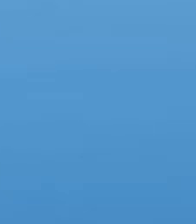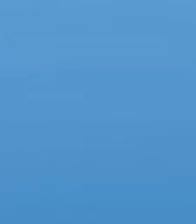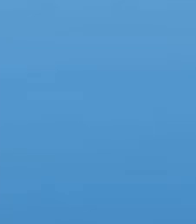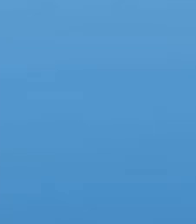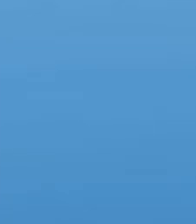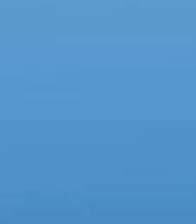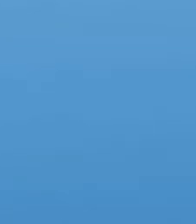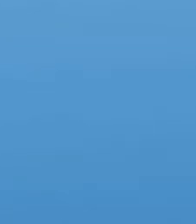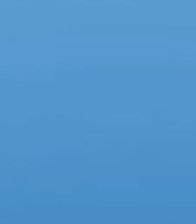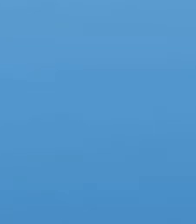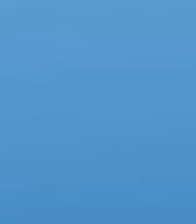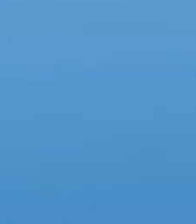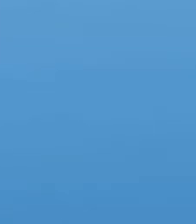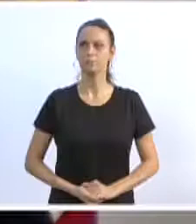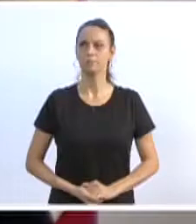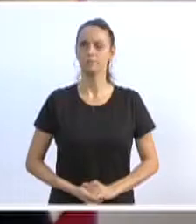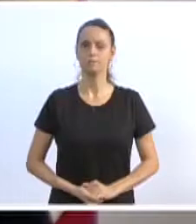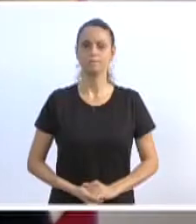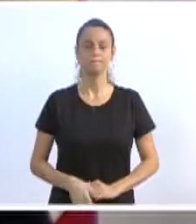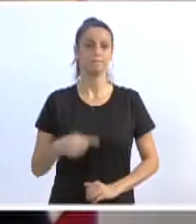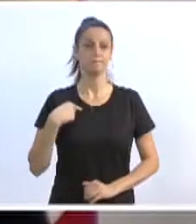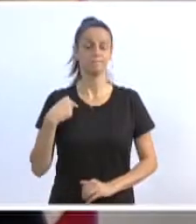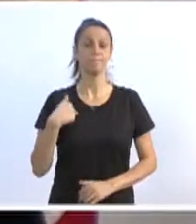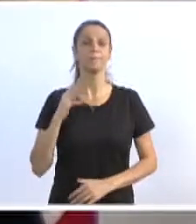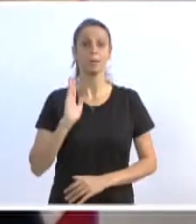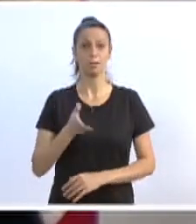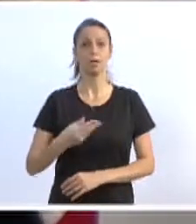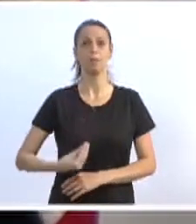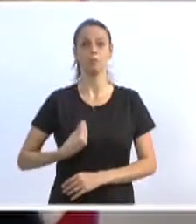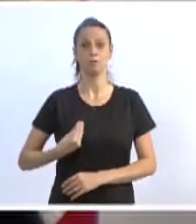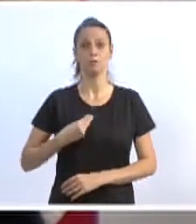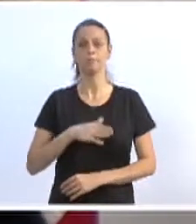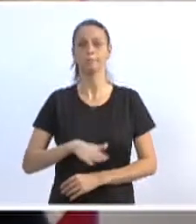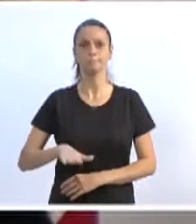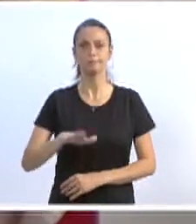pela população na Rio de Estive na Serra da Vila hoje